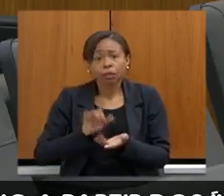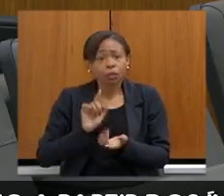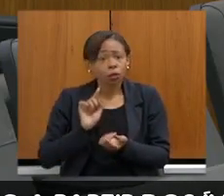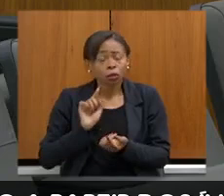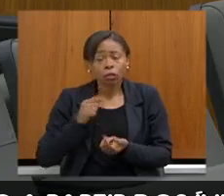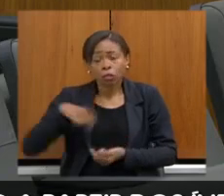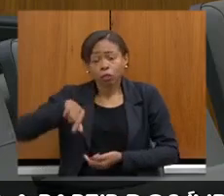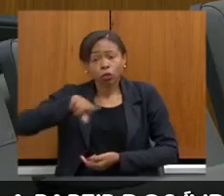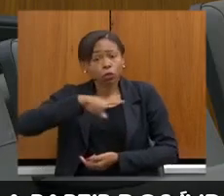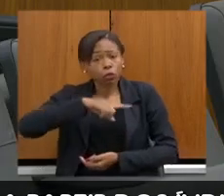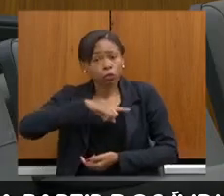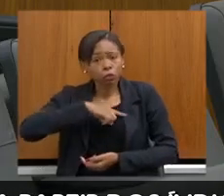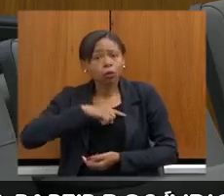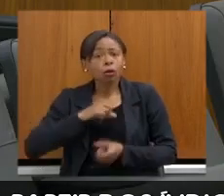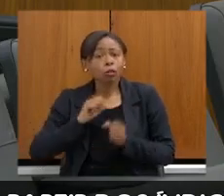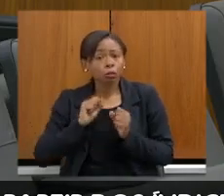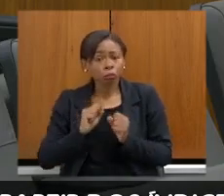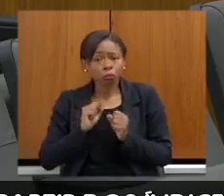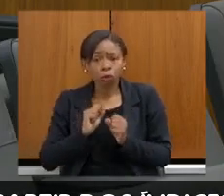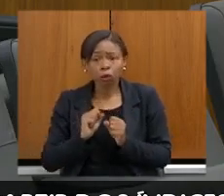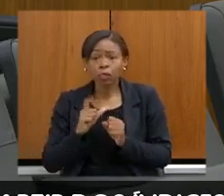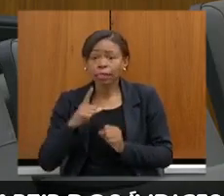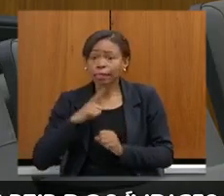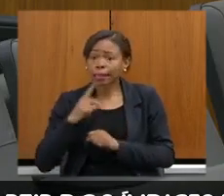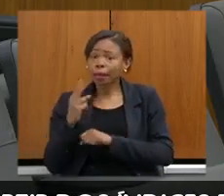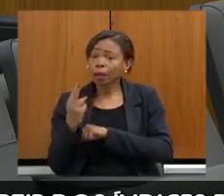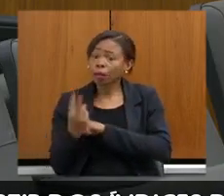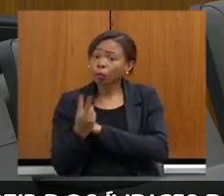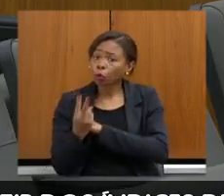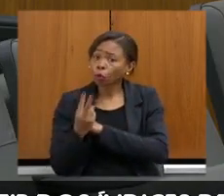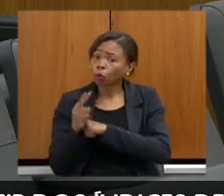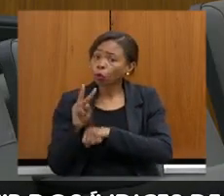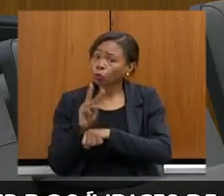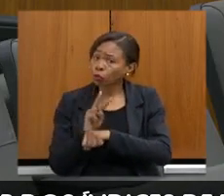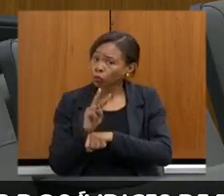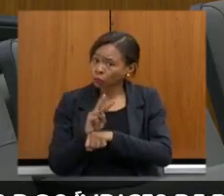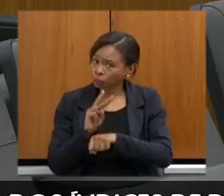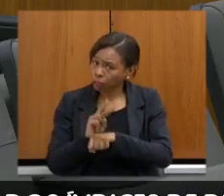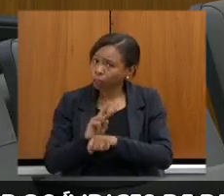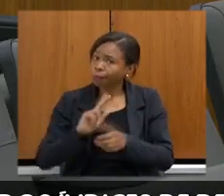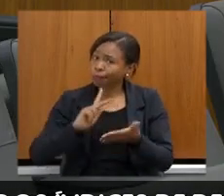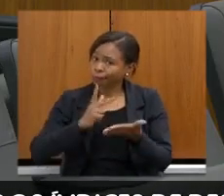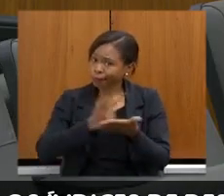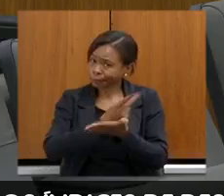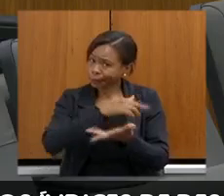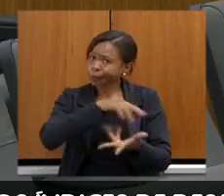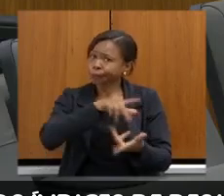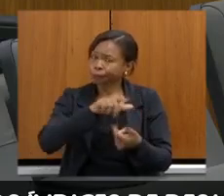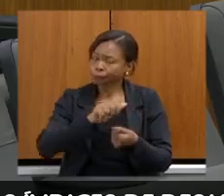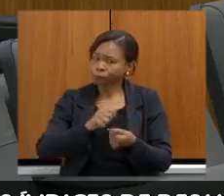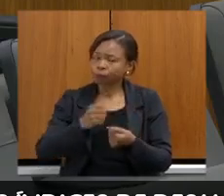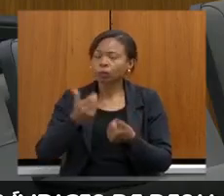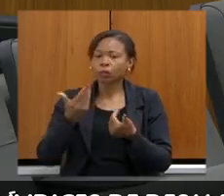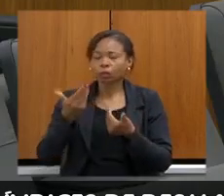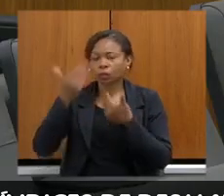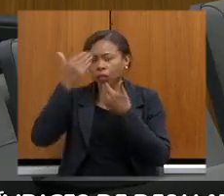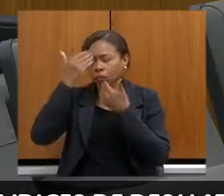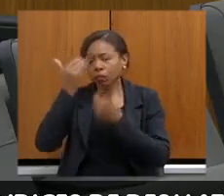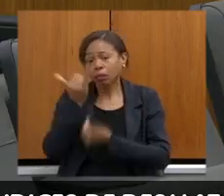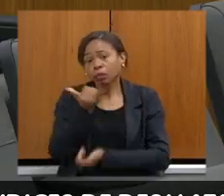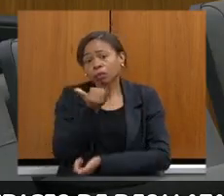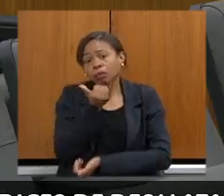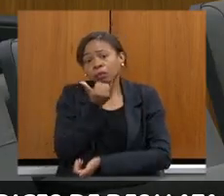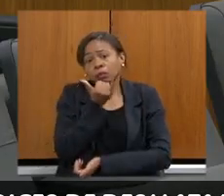gente seja protegido divinamente pelo que está acontecendo aí no mundo. Eu agradeço, desculpa,